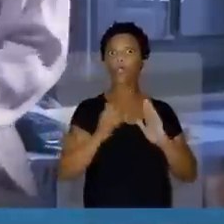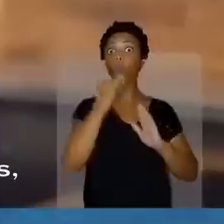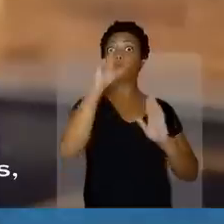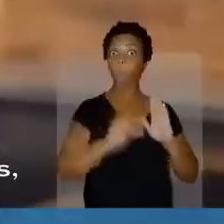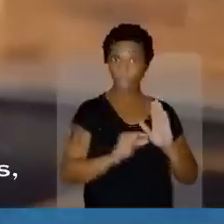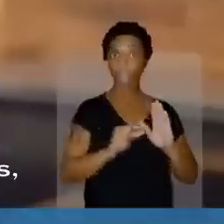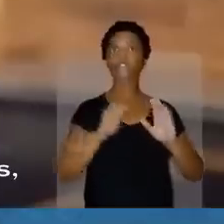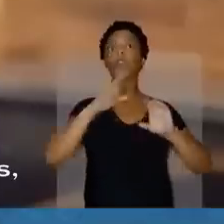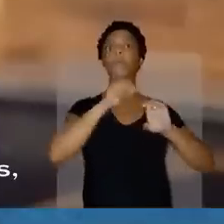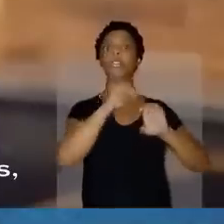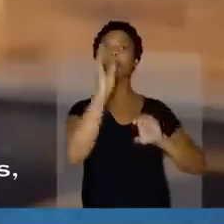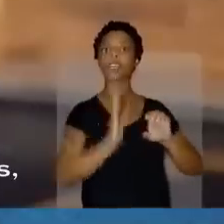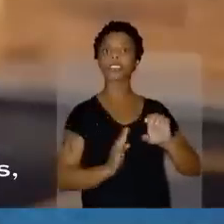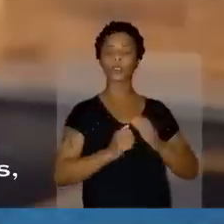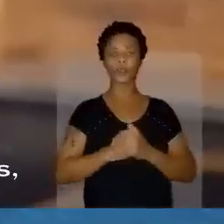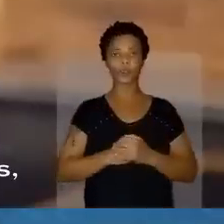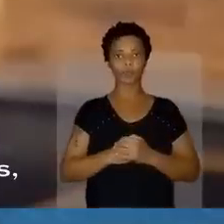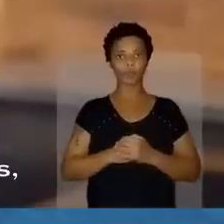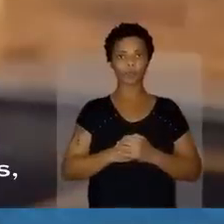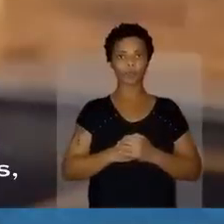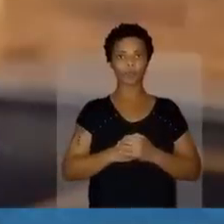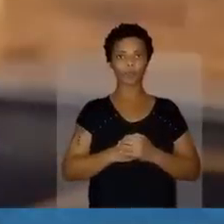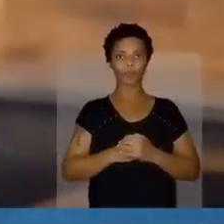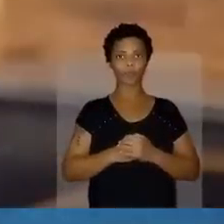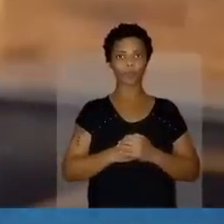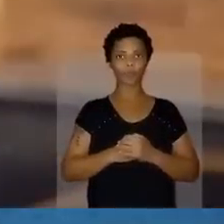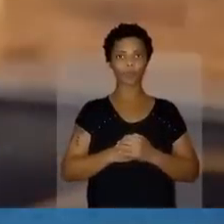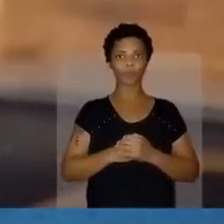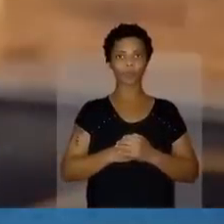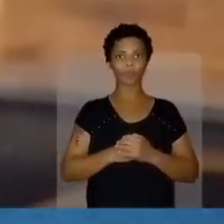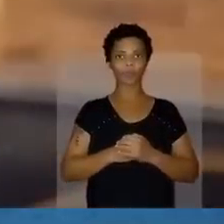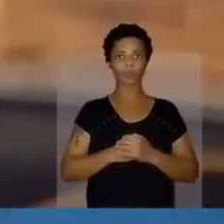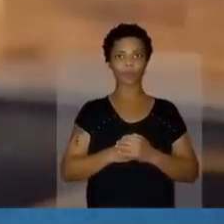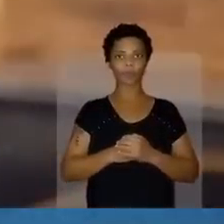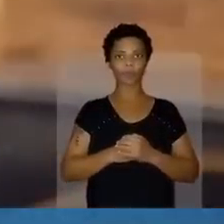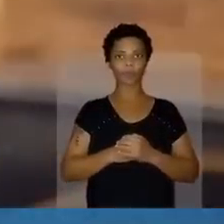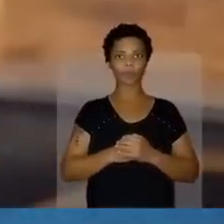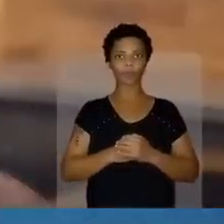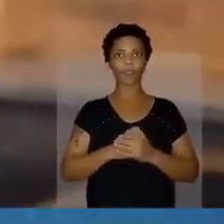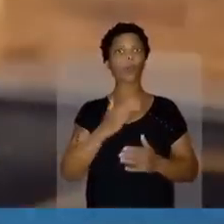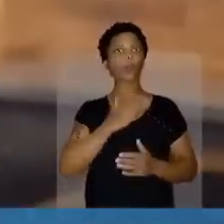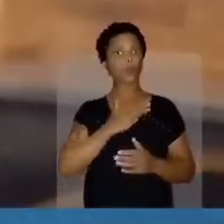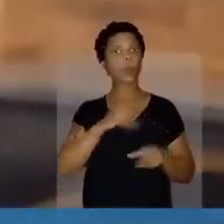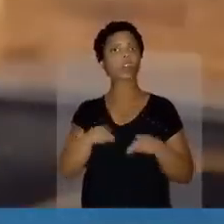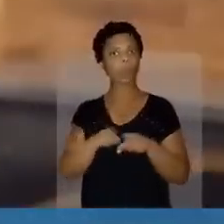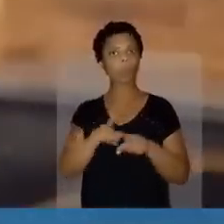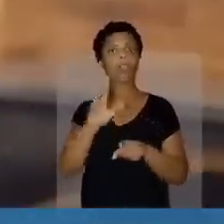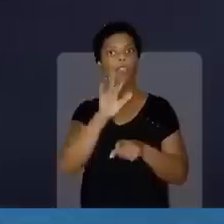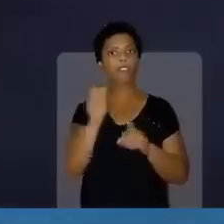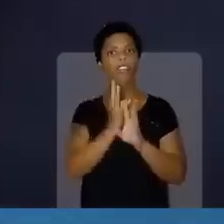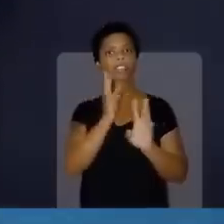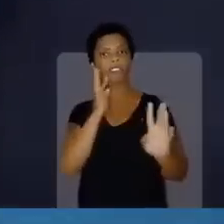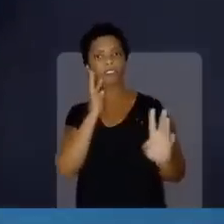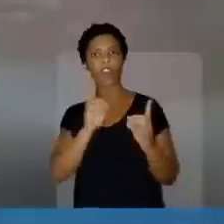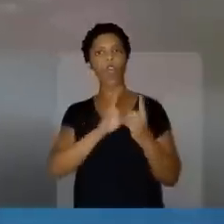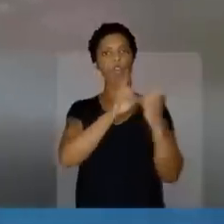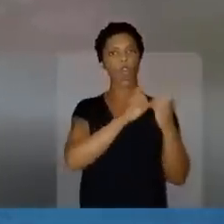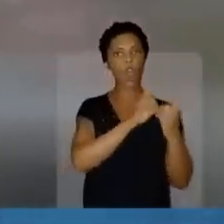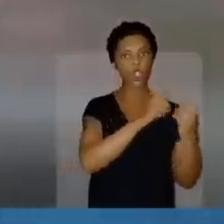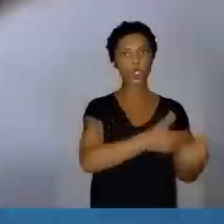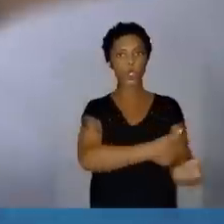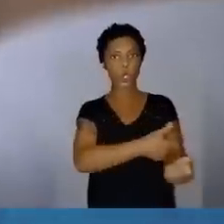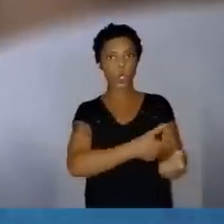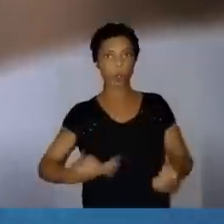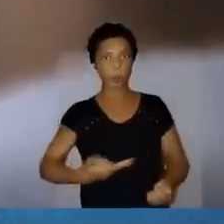Brasil. No tempo de Lula, para nós empreendedores, havia prosperidade. Porque havia incentivo do governo. Lula também vai